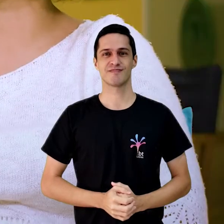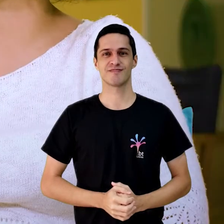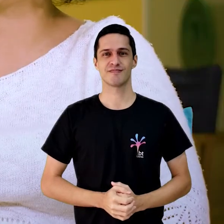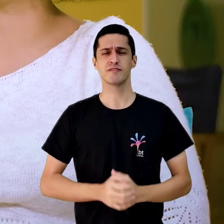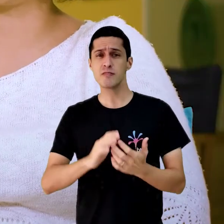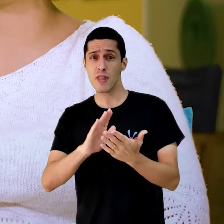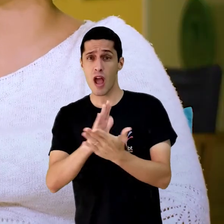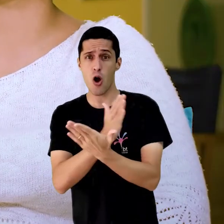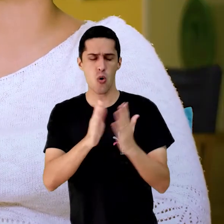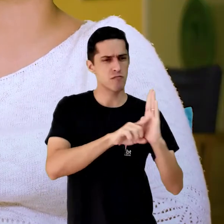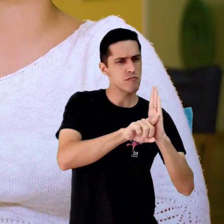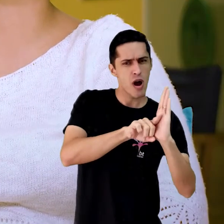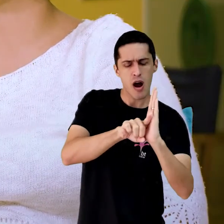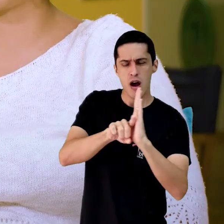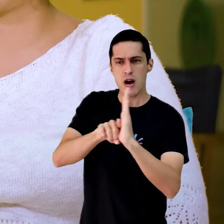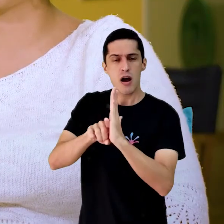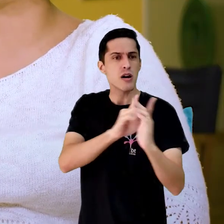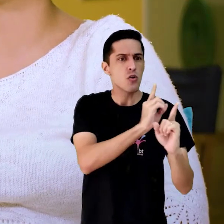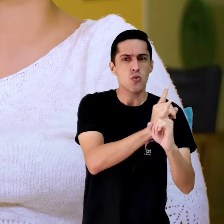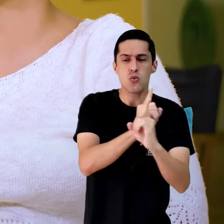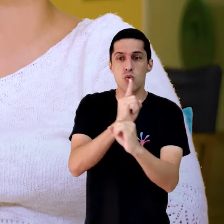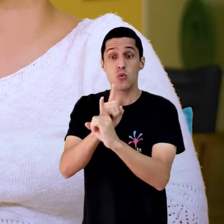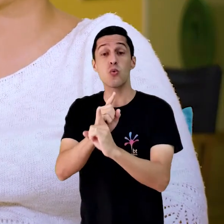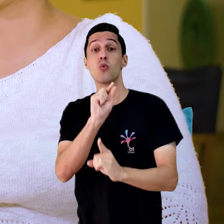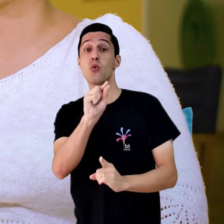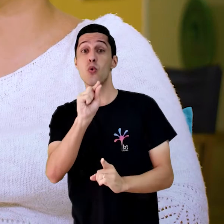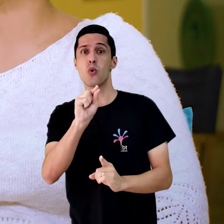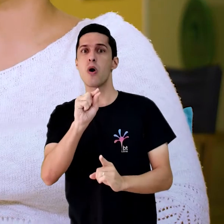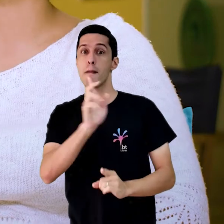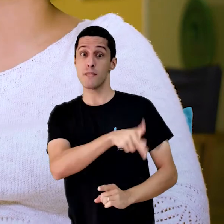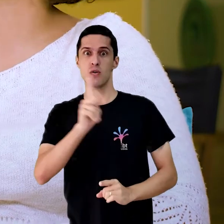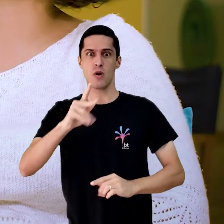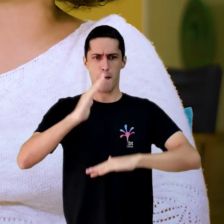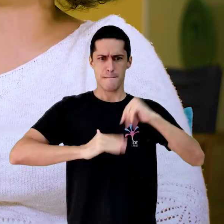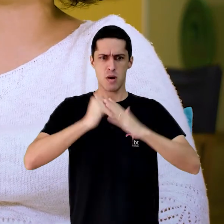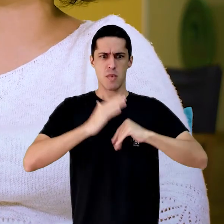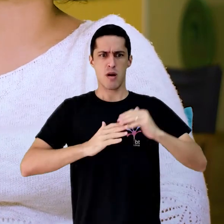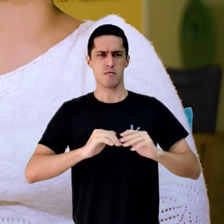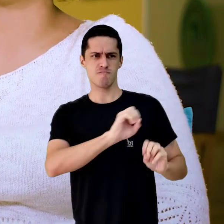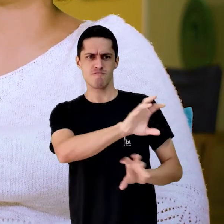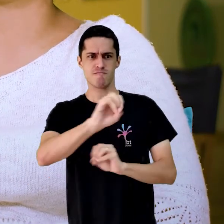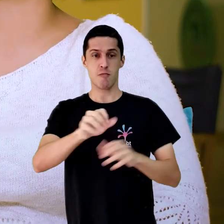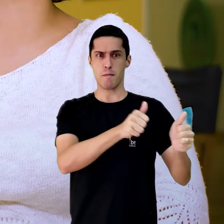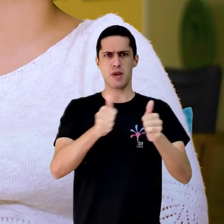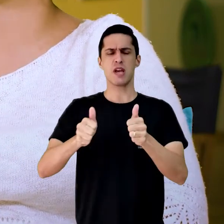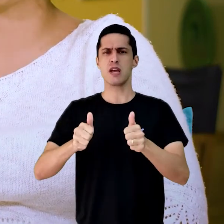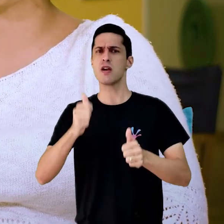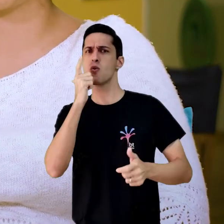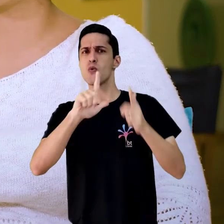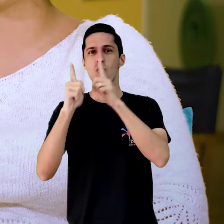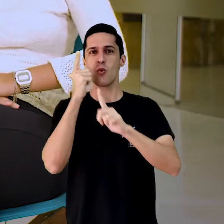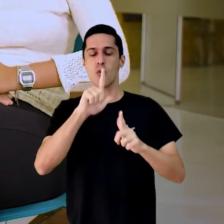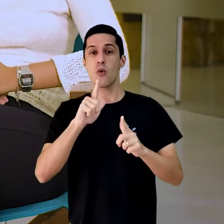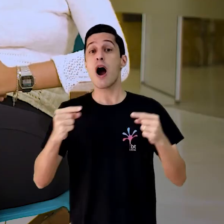Algumas pesquisas, sim, trouxeram evidências positivas sobre a auto eficácia do professor. Essas evidências positivas estão relacionadas a maior realização